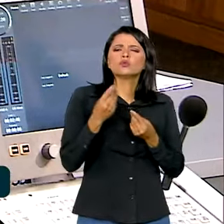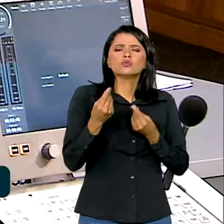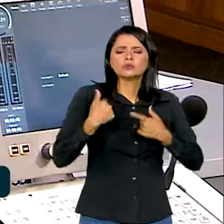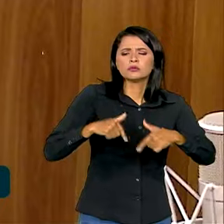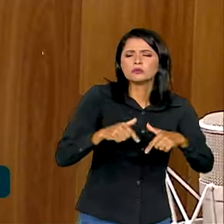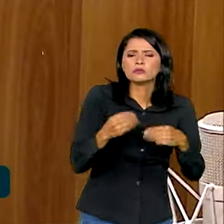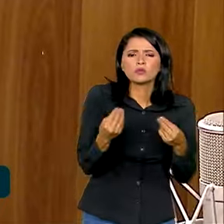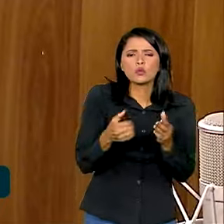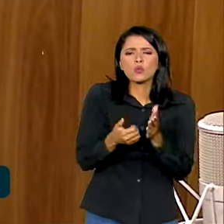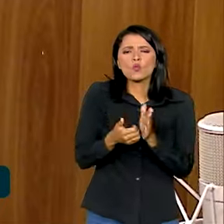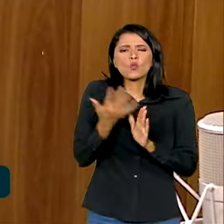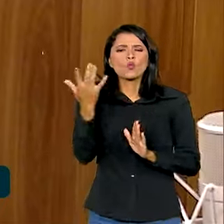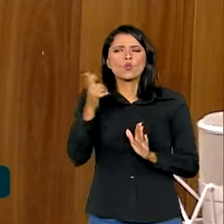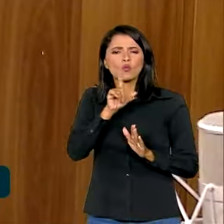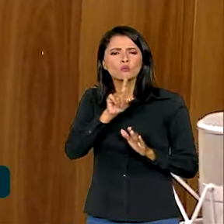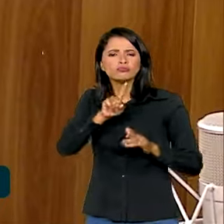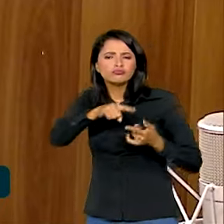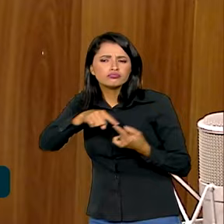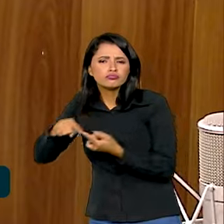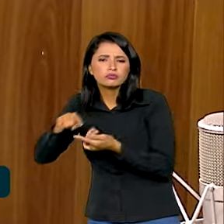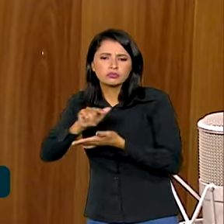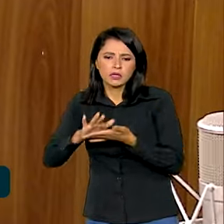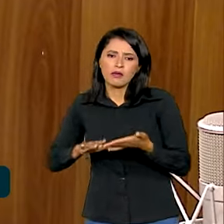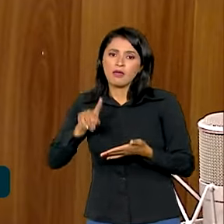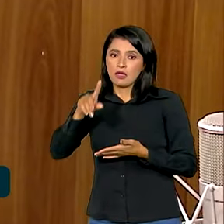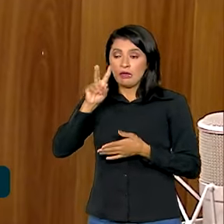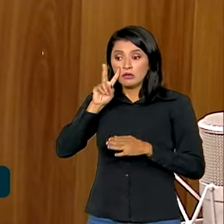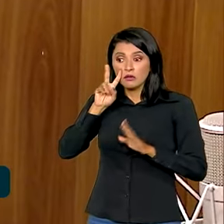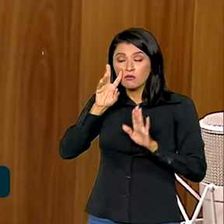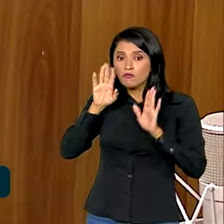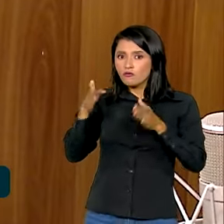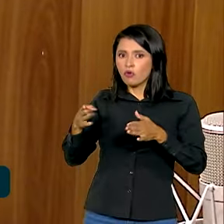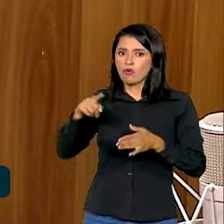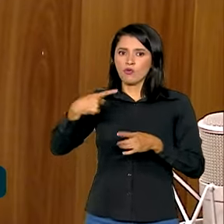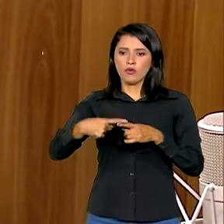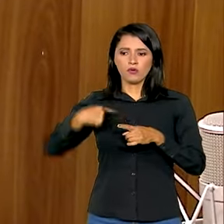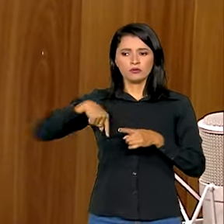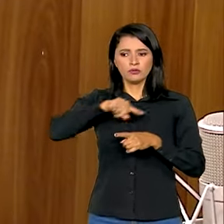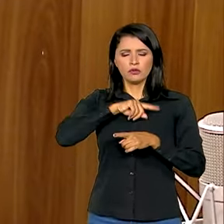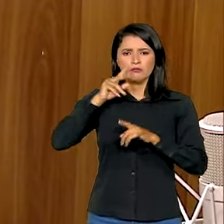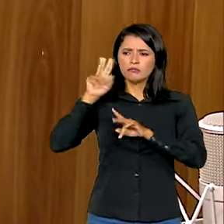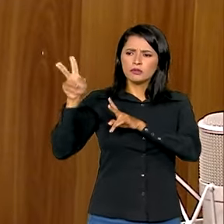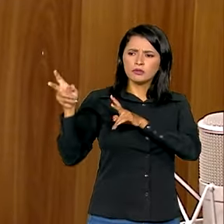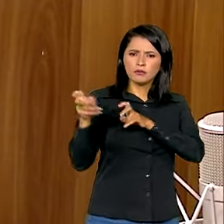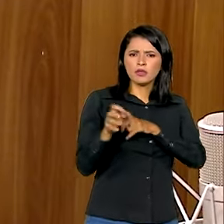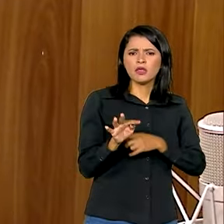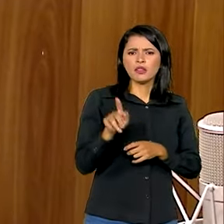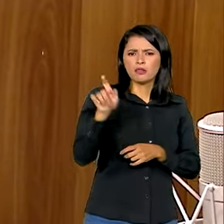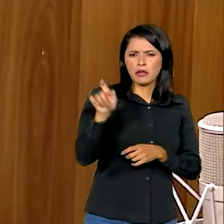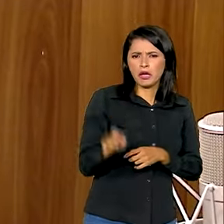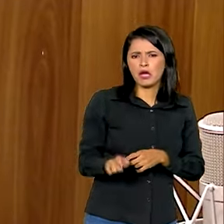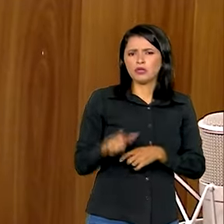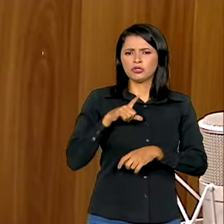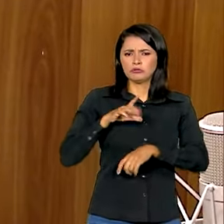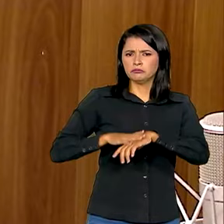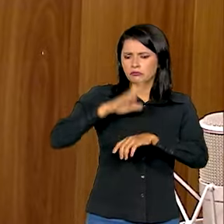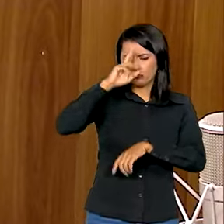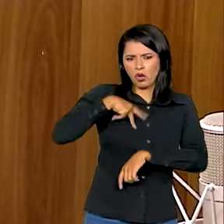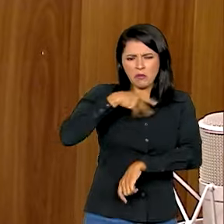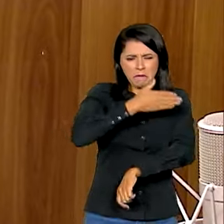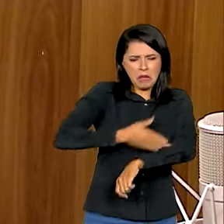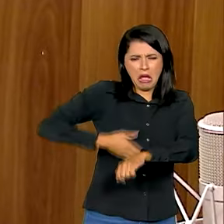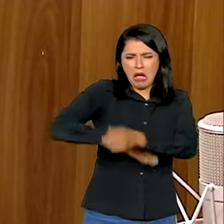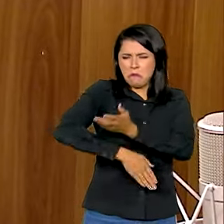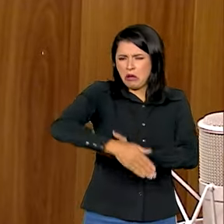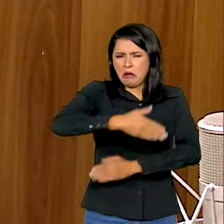Bom, essa é uma preocupação central para nós, porque nós estamos vendo um crescimento nas taxas de lesões autoprovocadas,